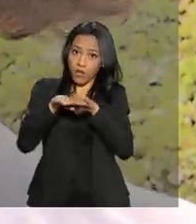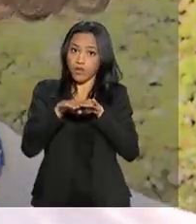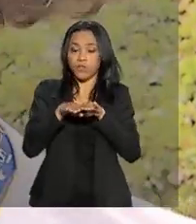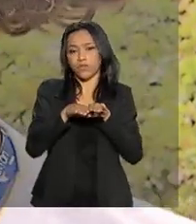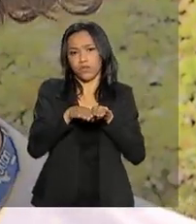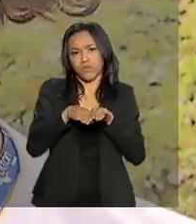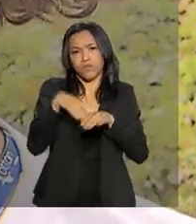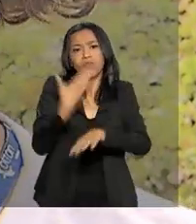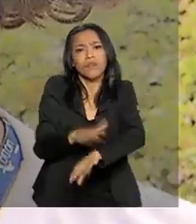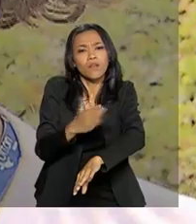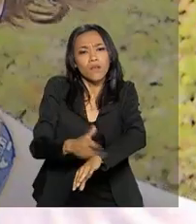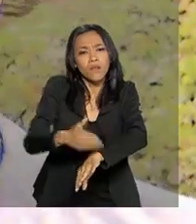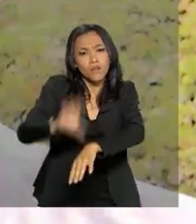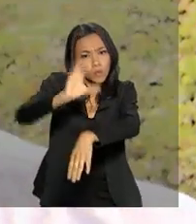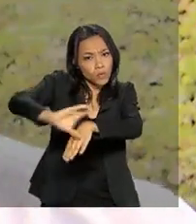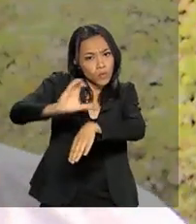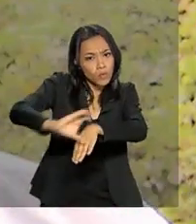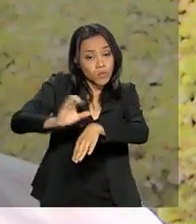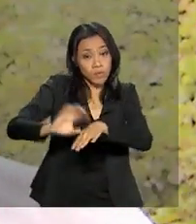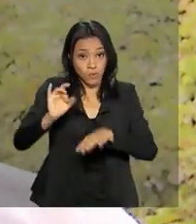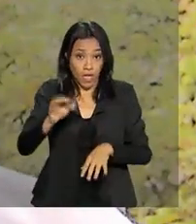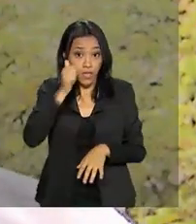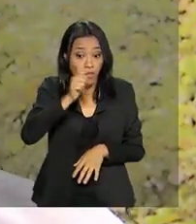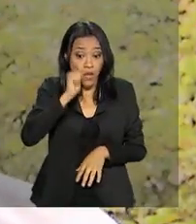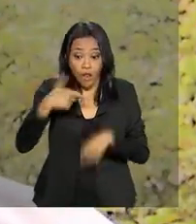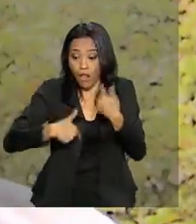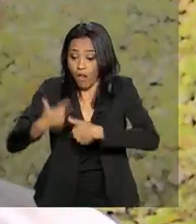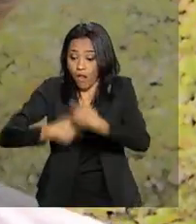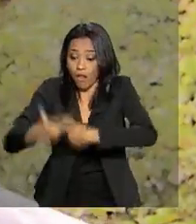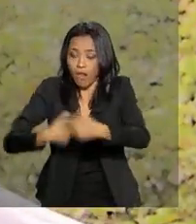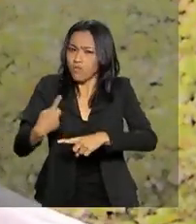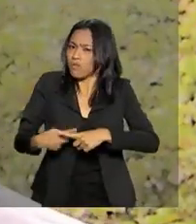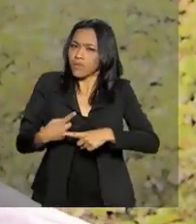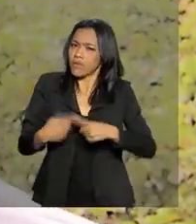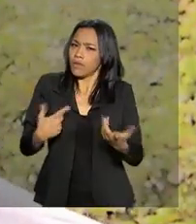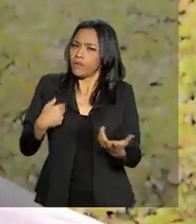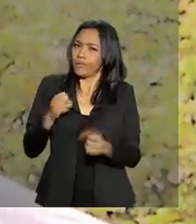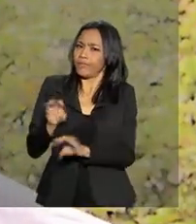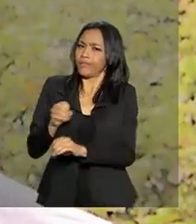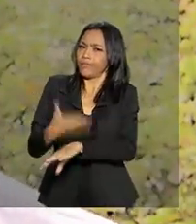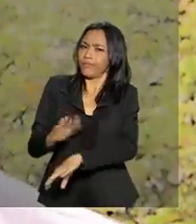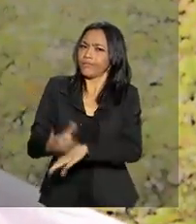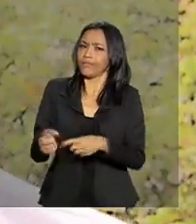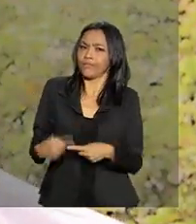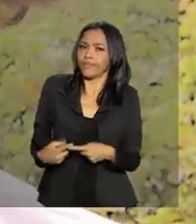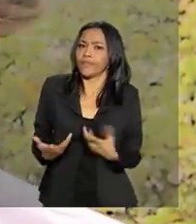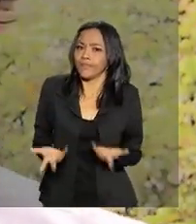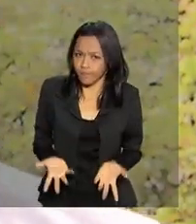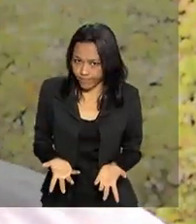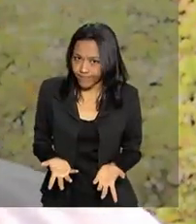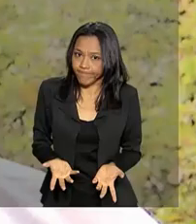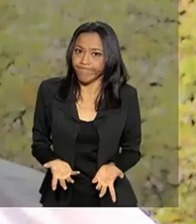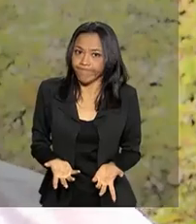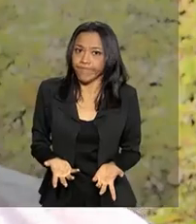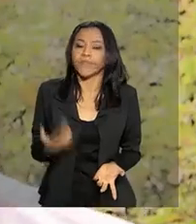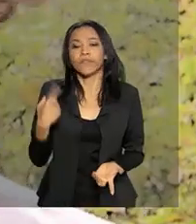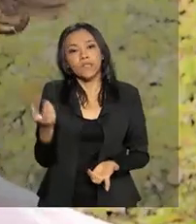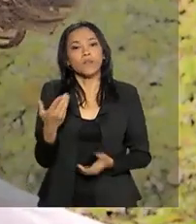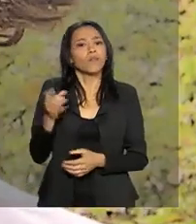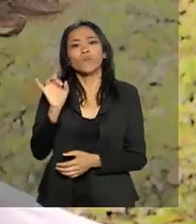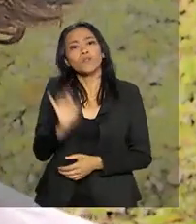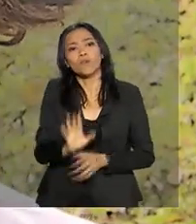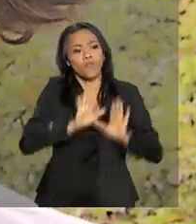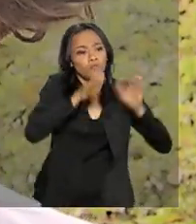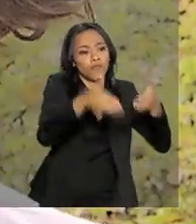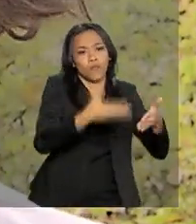gênero nos treinamentos. Porque se as mulheres trabalham tanto, por que elas não devem ser capacitadas? A capacitação não pode ser